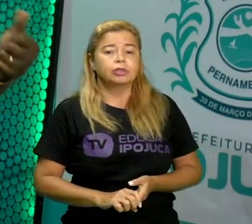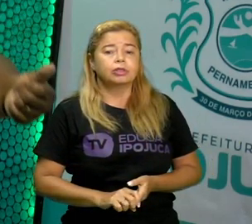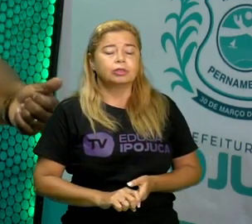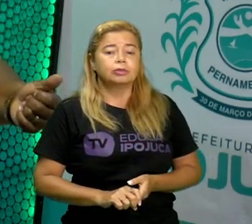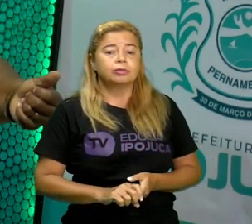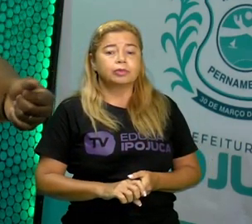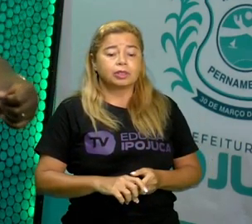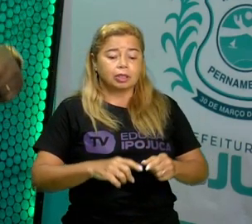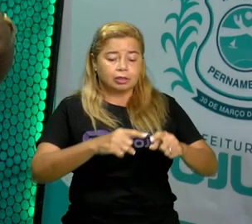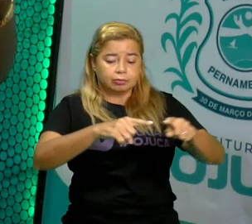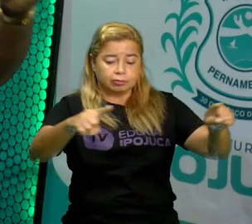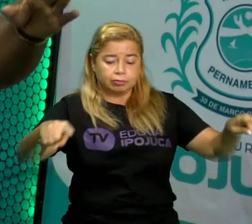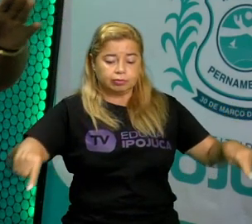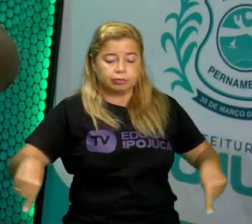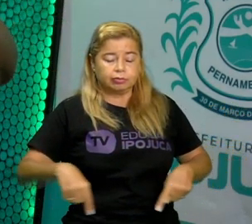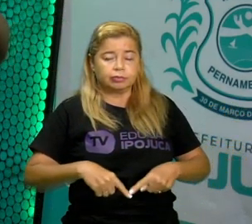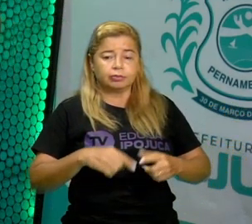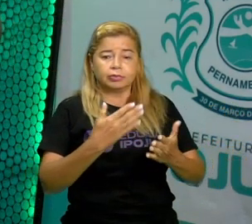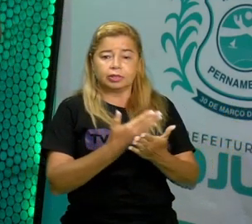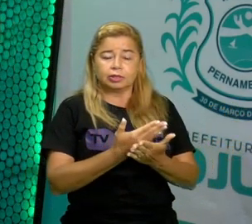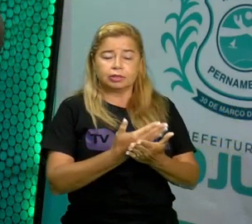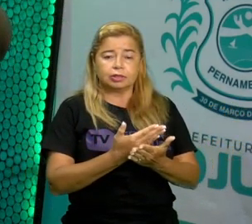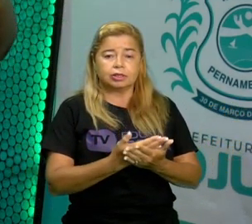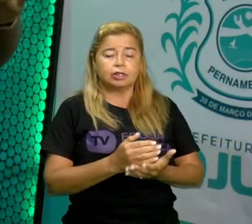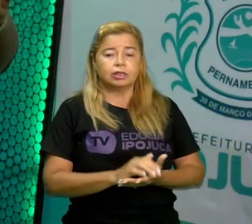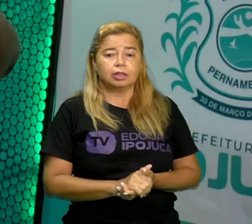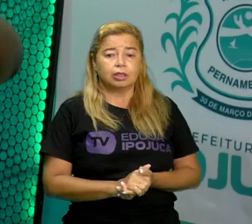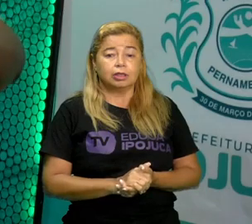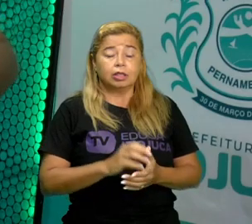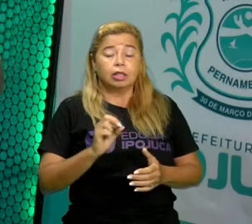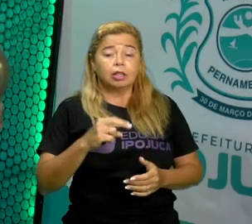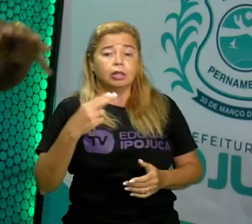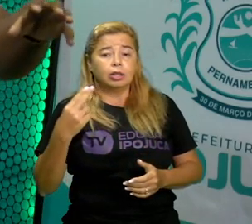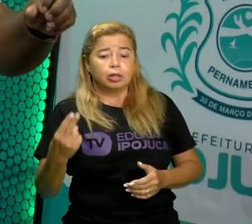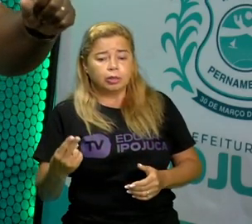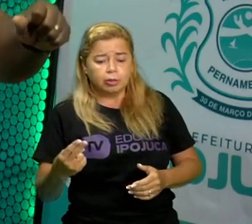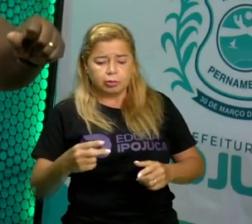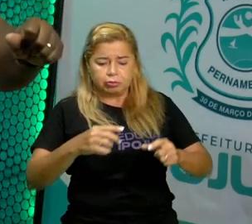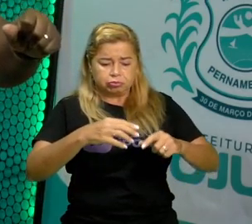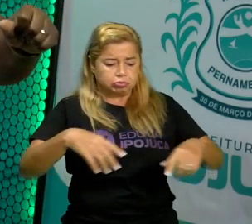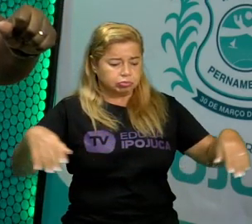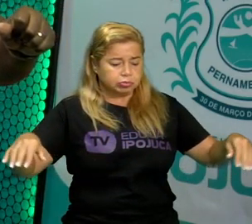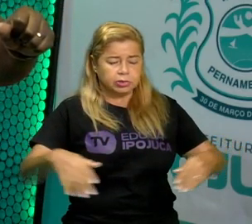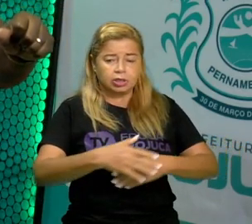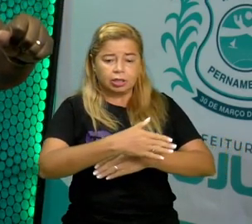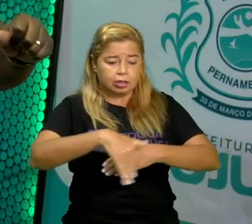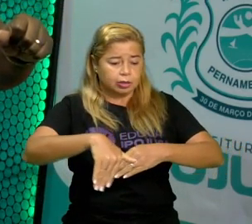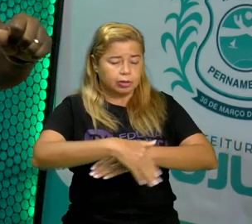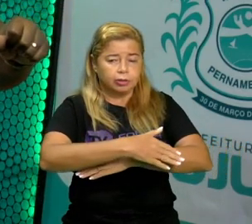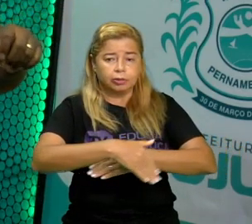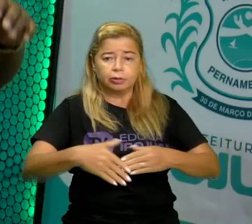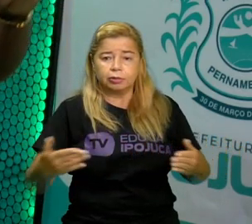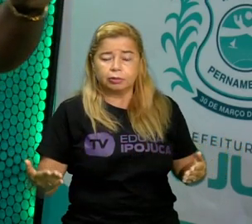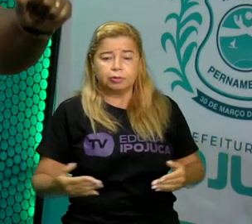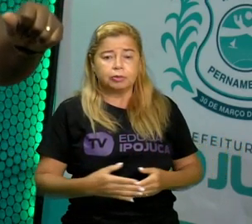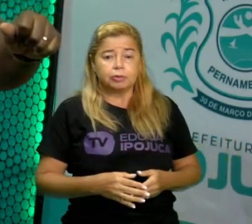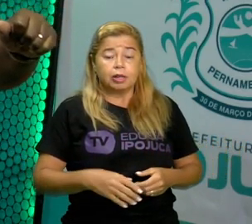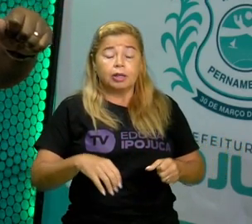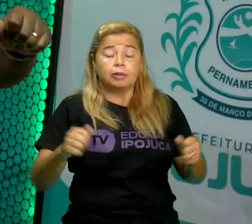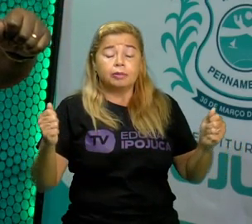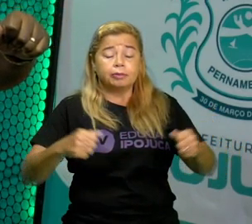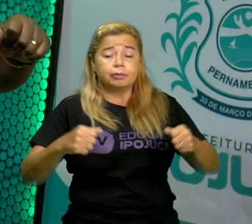na sala de aula, ou até mesmo no pátio da escola, precisamos de equilíbrio,